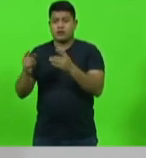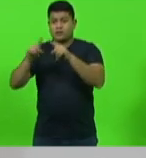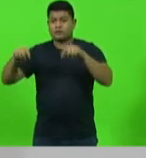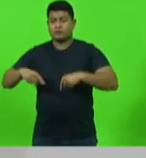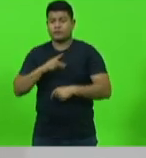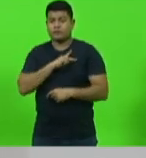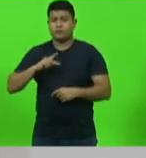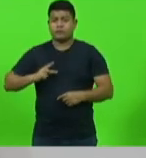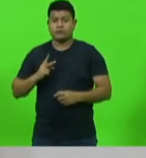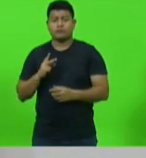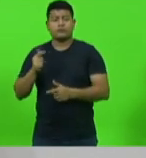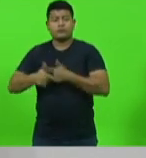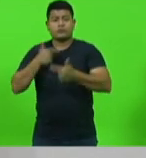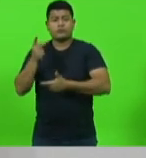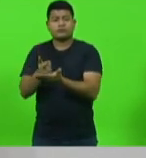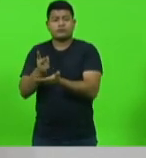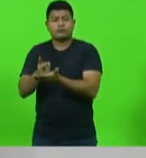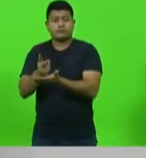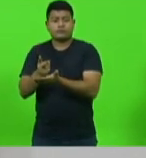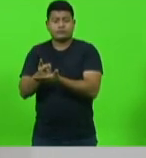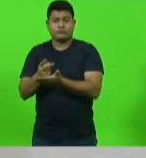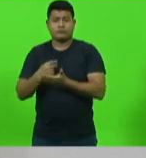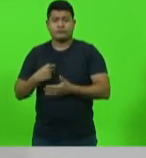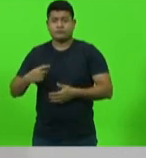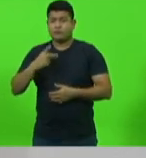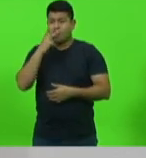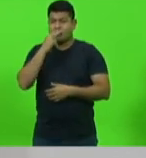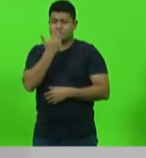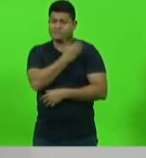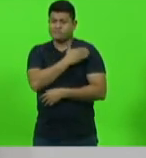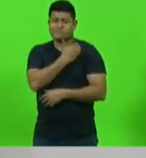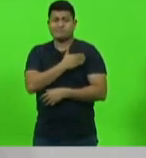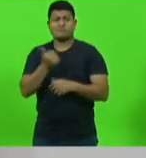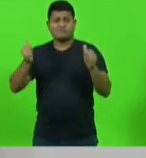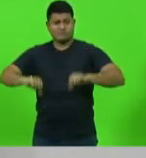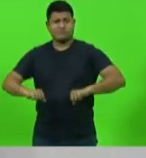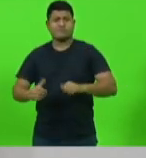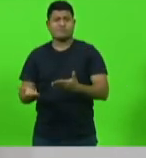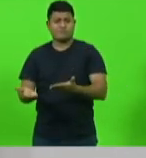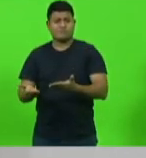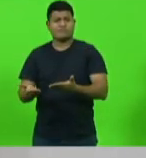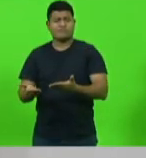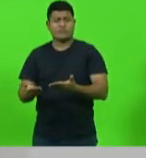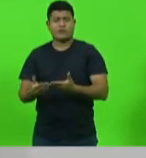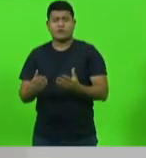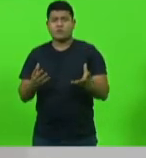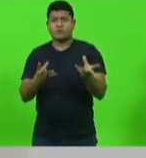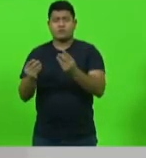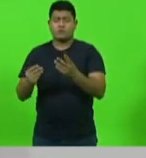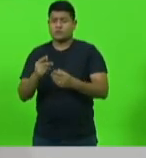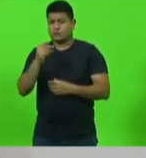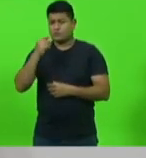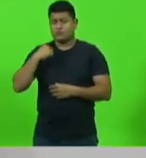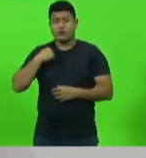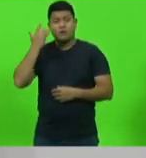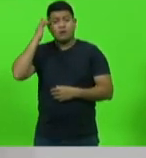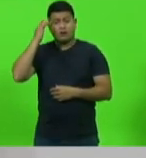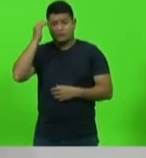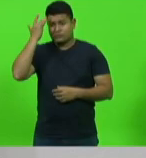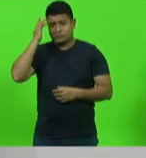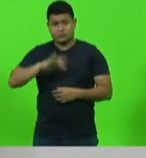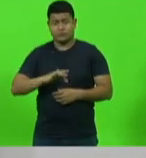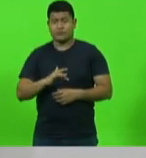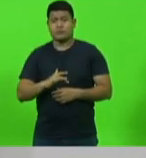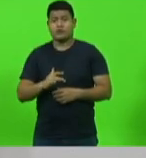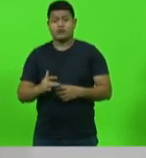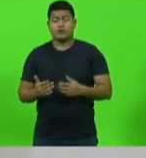Estamos diante de uma profunda discriminação. Muitos não devem saber, mas a PEC 32 cria novo regime de